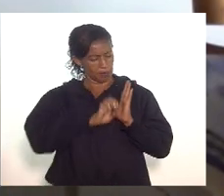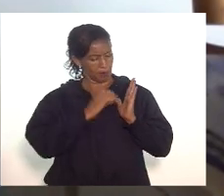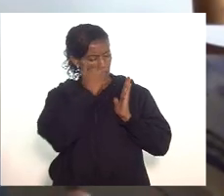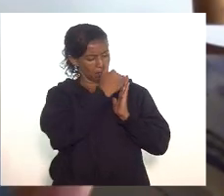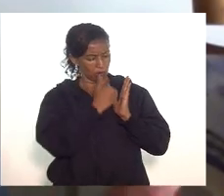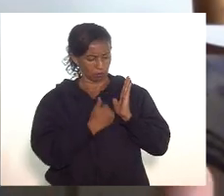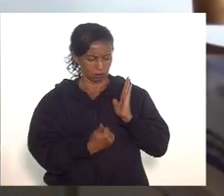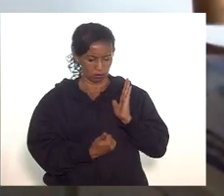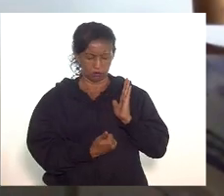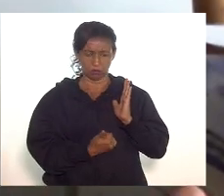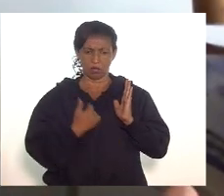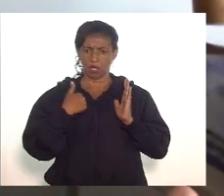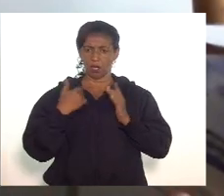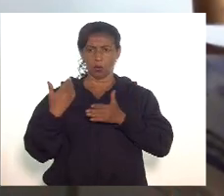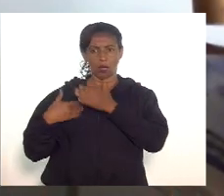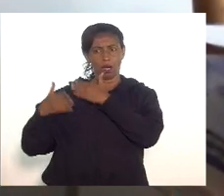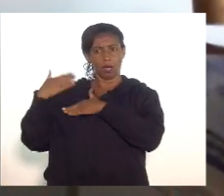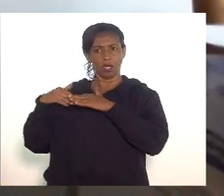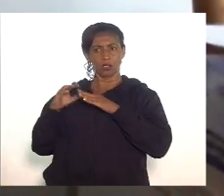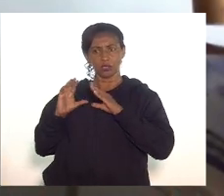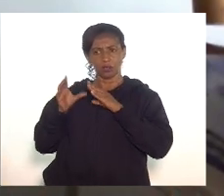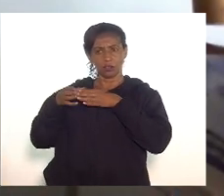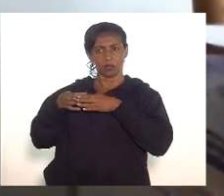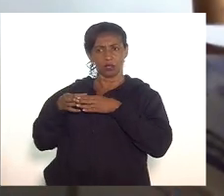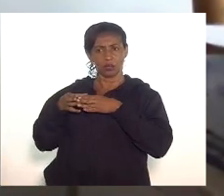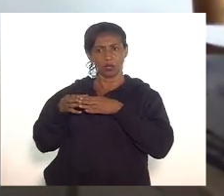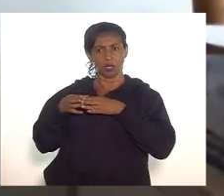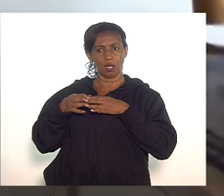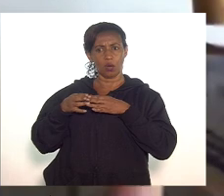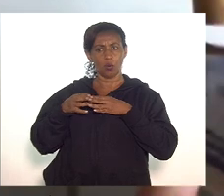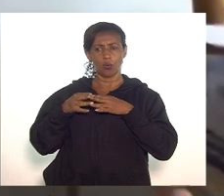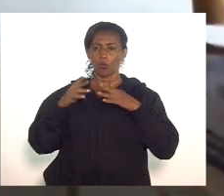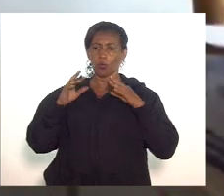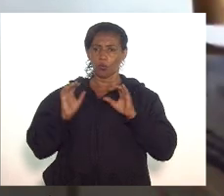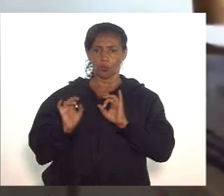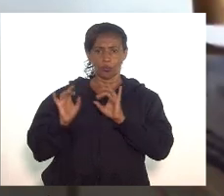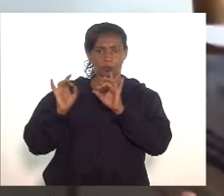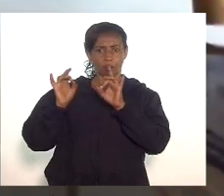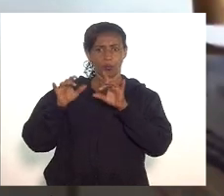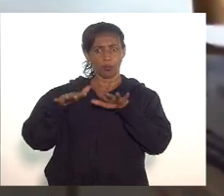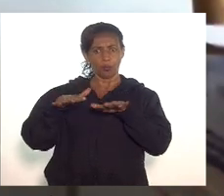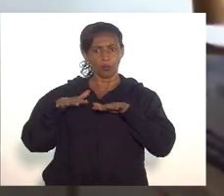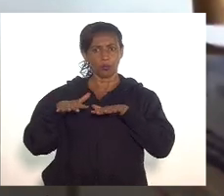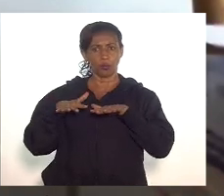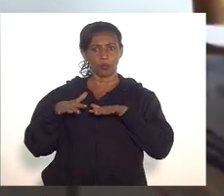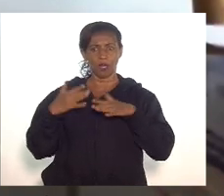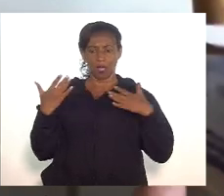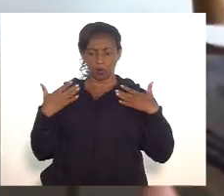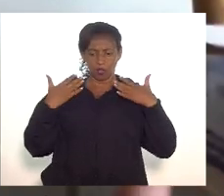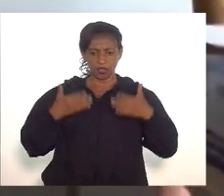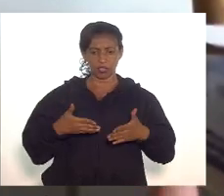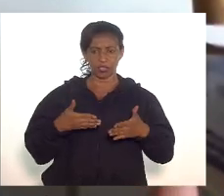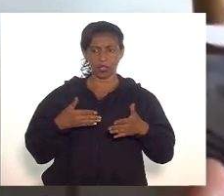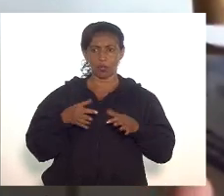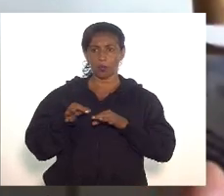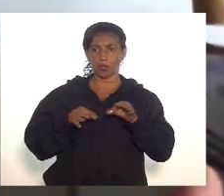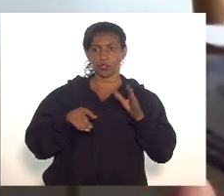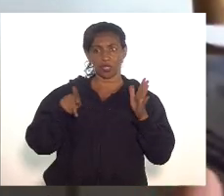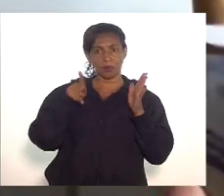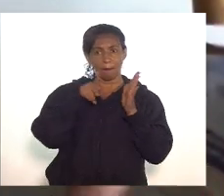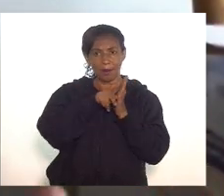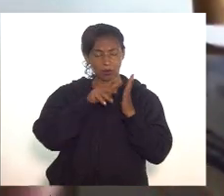audiência pública com vossa excelência. Aí chego, me deparo com um projeto em pauta. Primeiro,